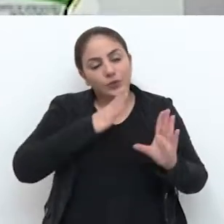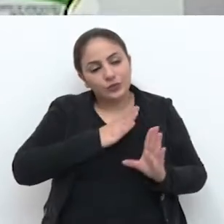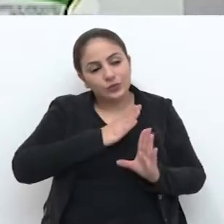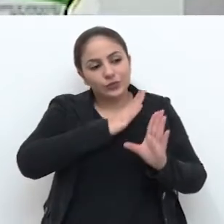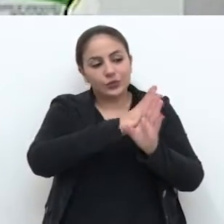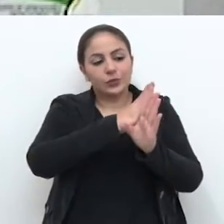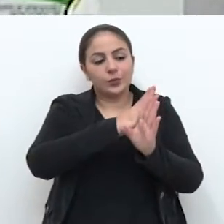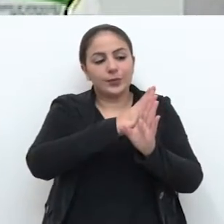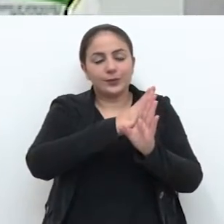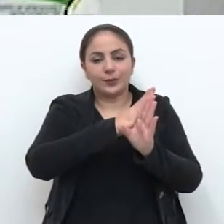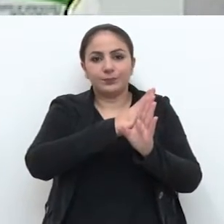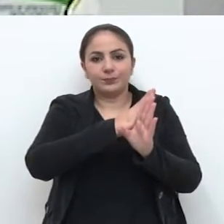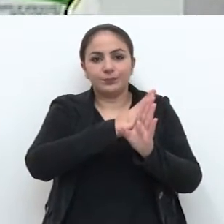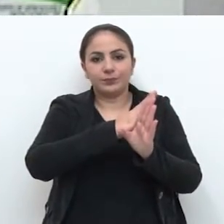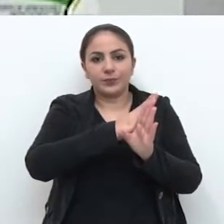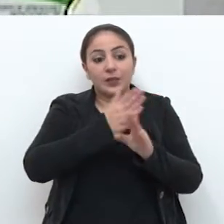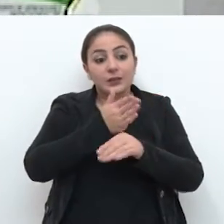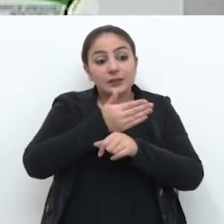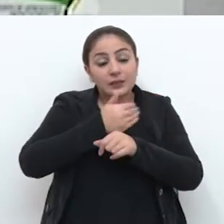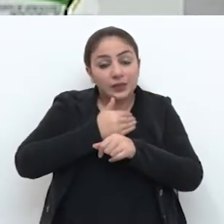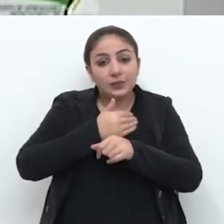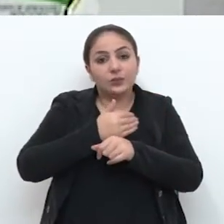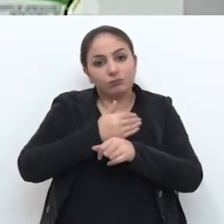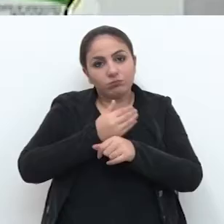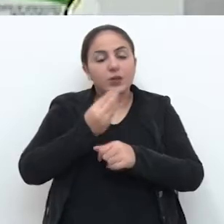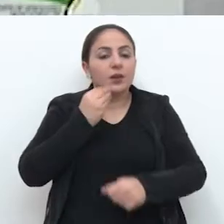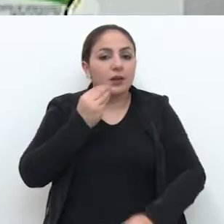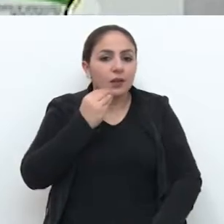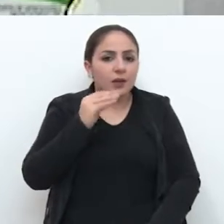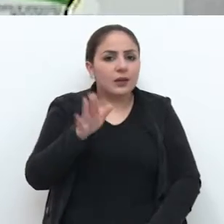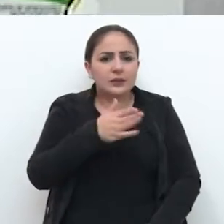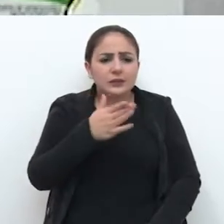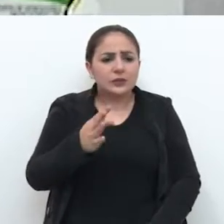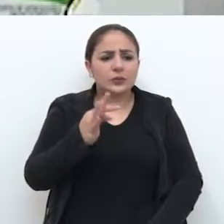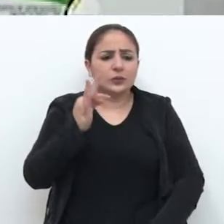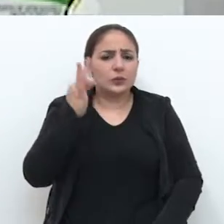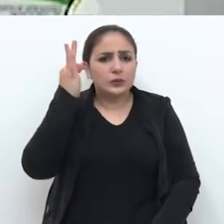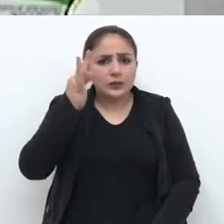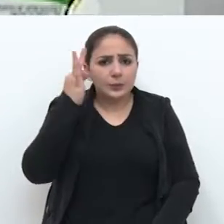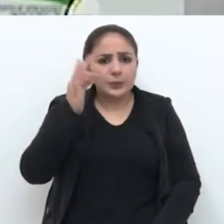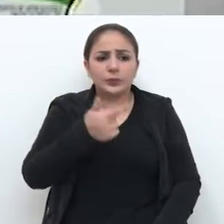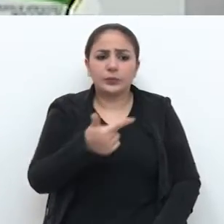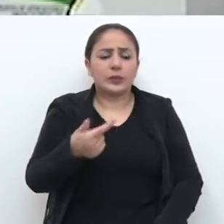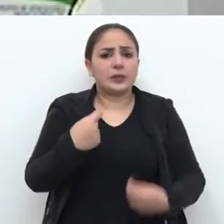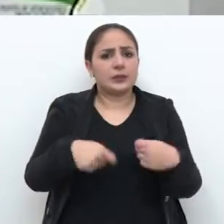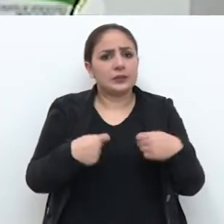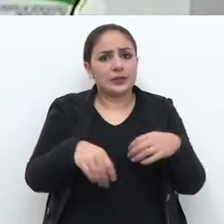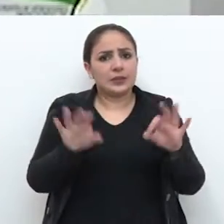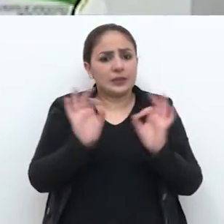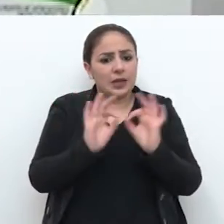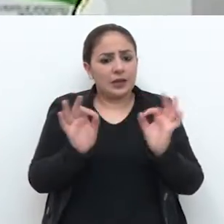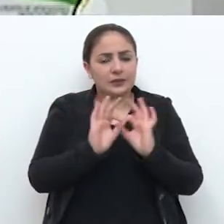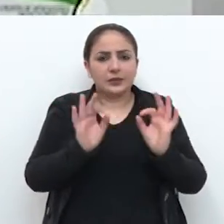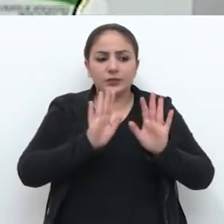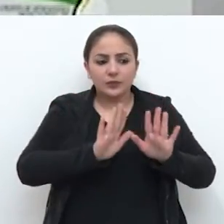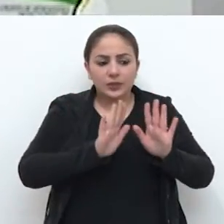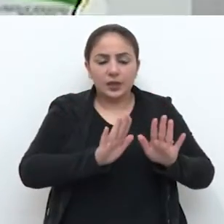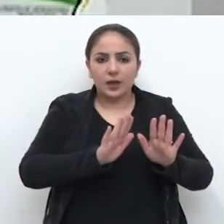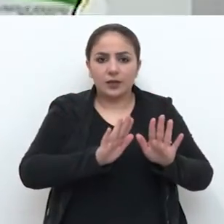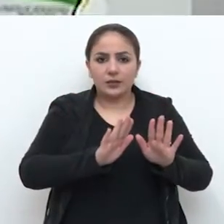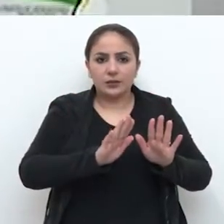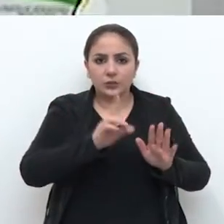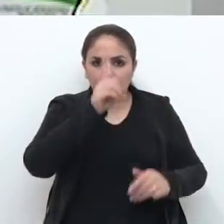quê? Porque foi descoberto precocemente, provavelmente, às vezes, tratamento sem necessidade de